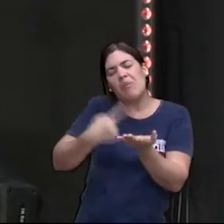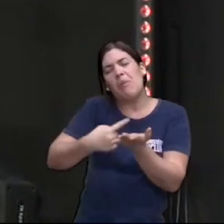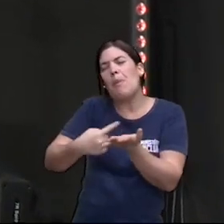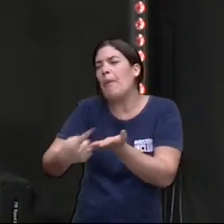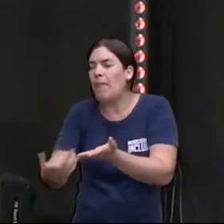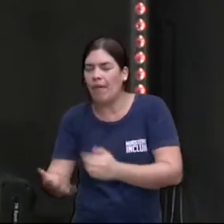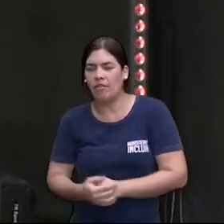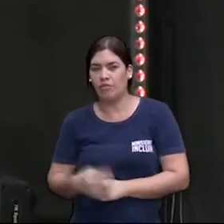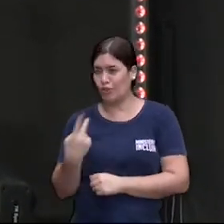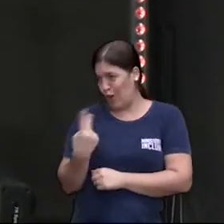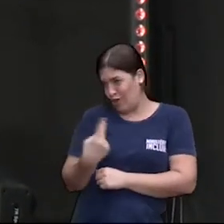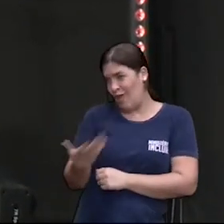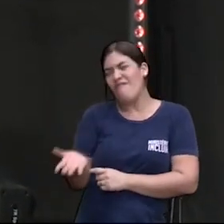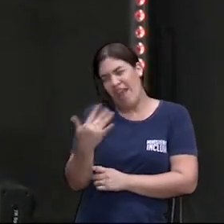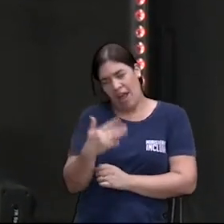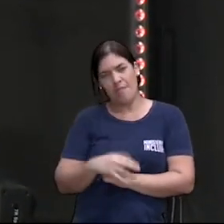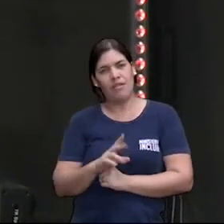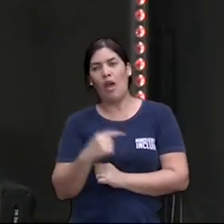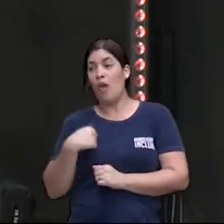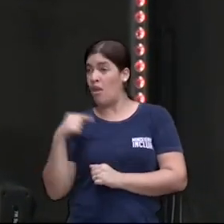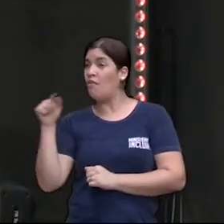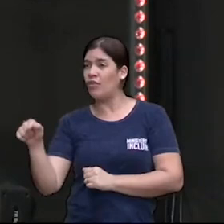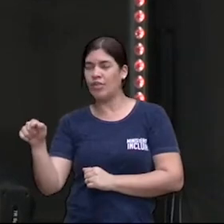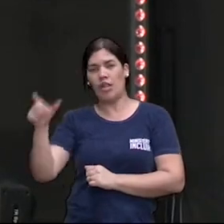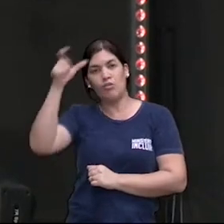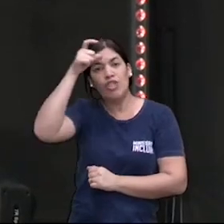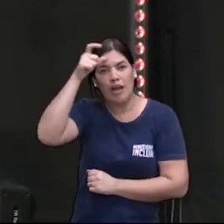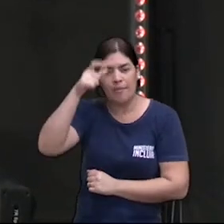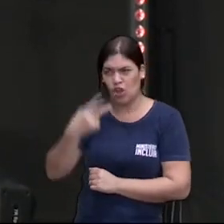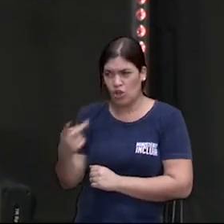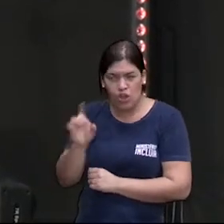Só nós dois, fulano. Não, eu, você e o diabo.